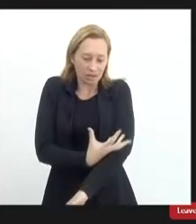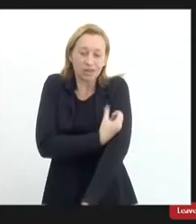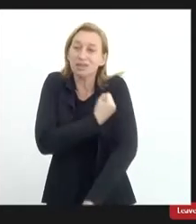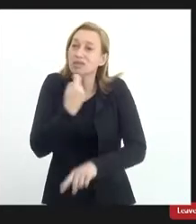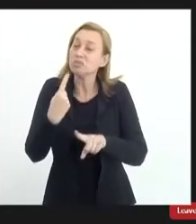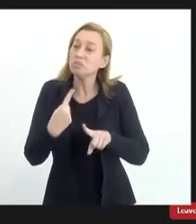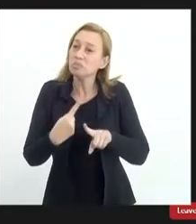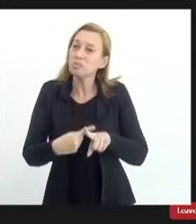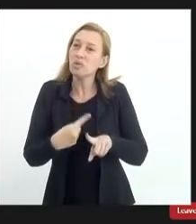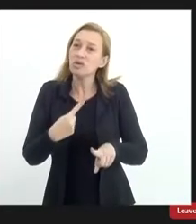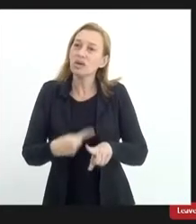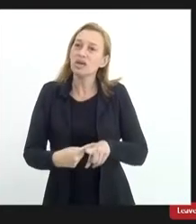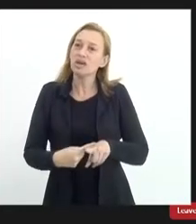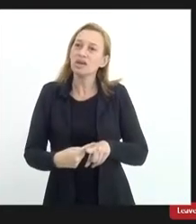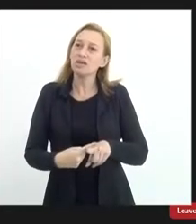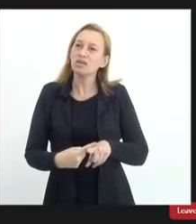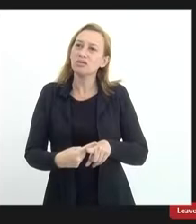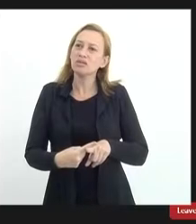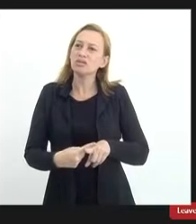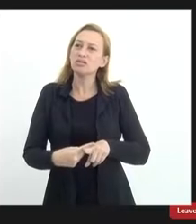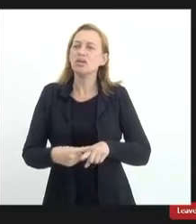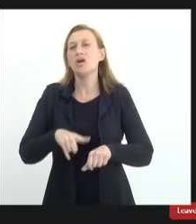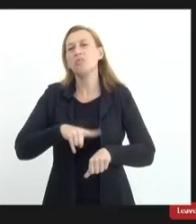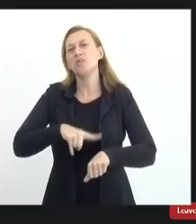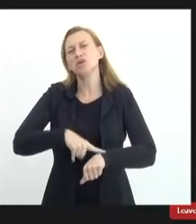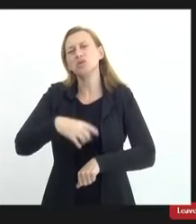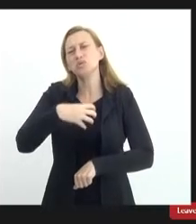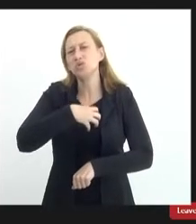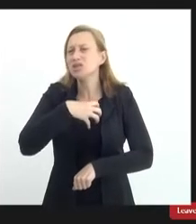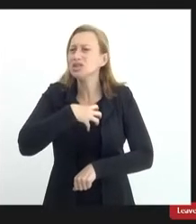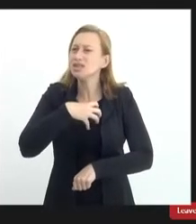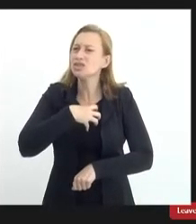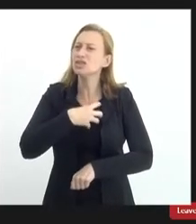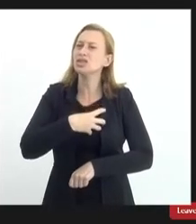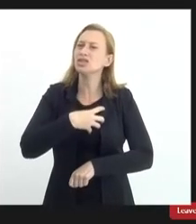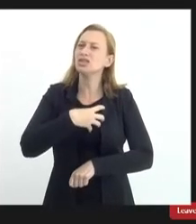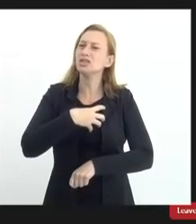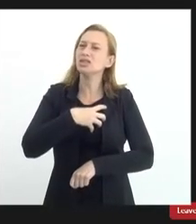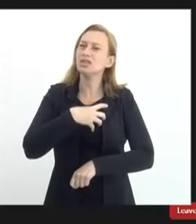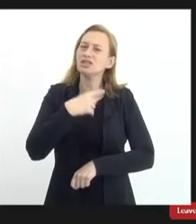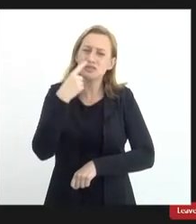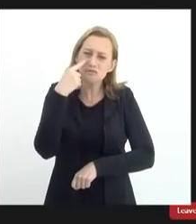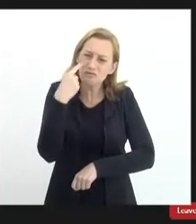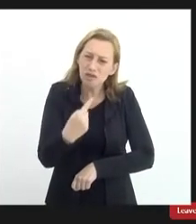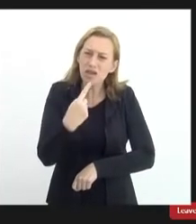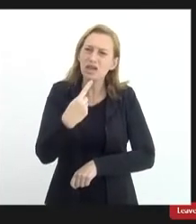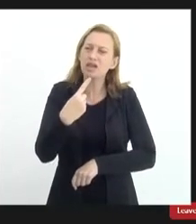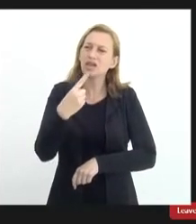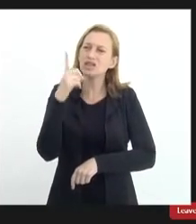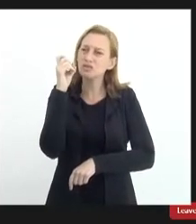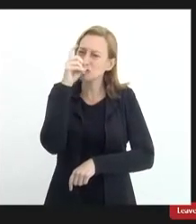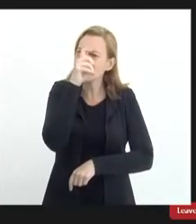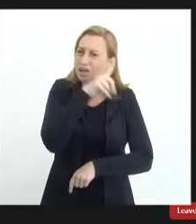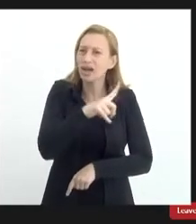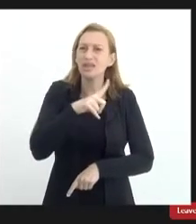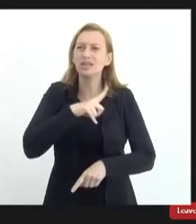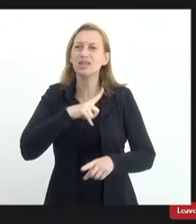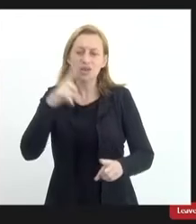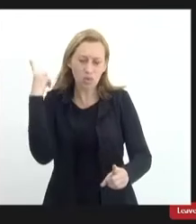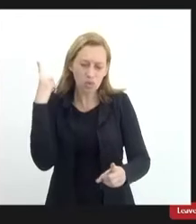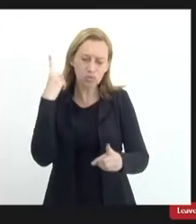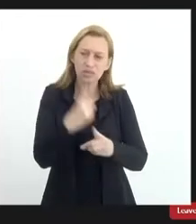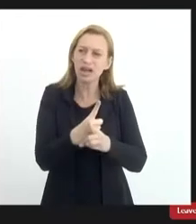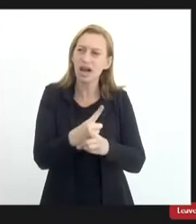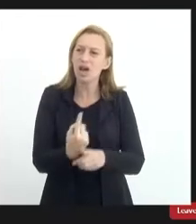é o momento de se divulgar a dificuldade de se encontrar um doador